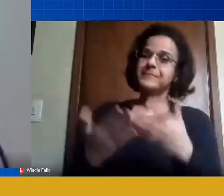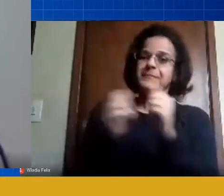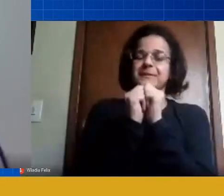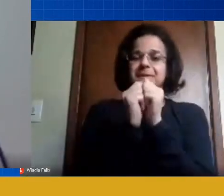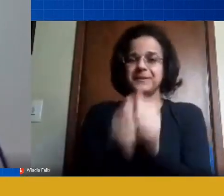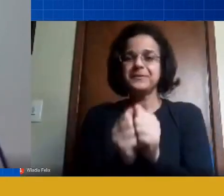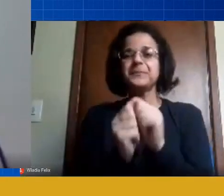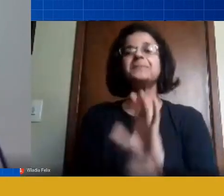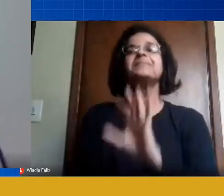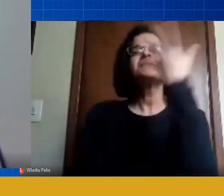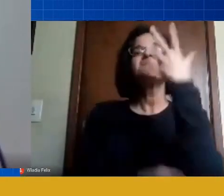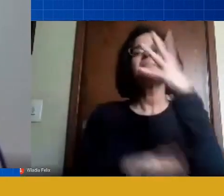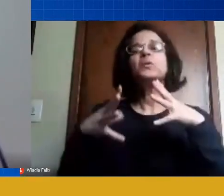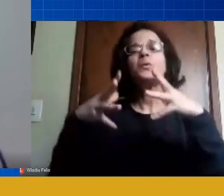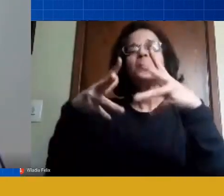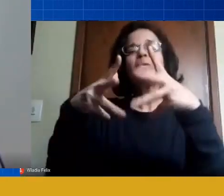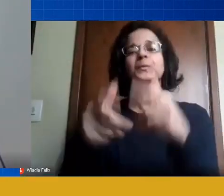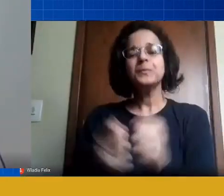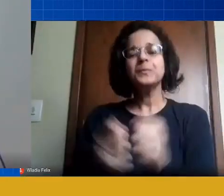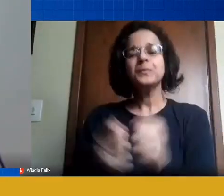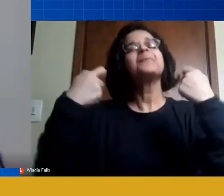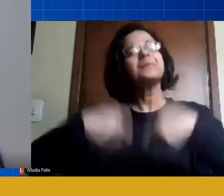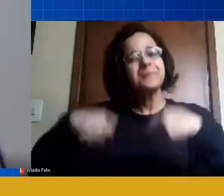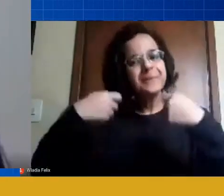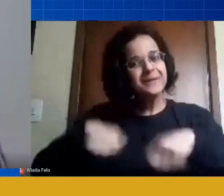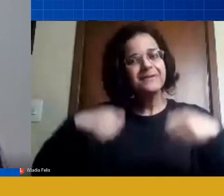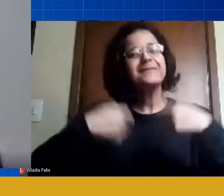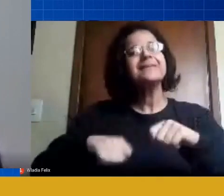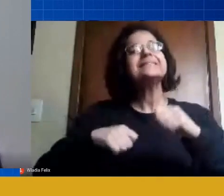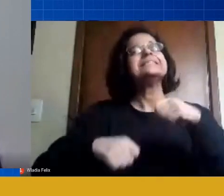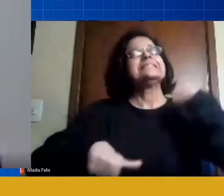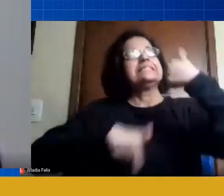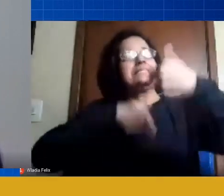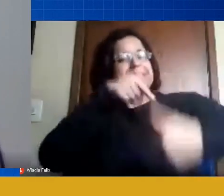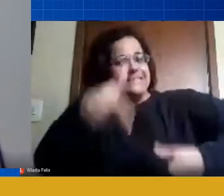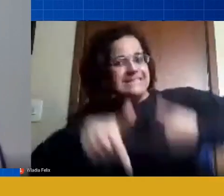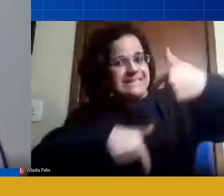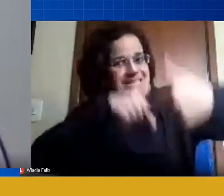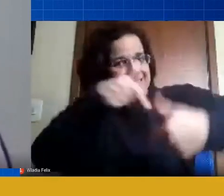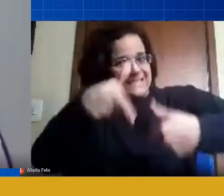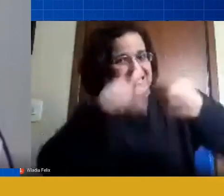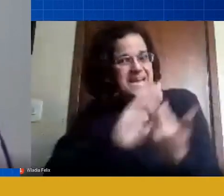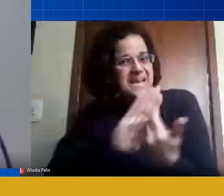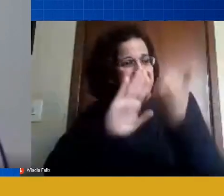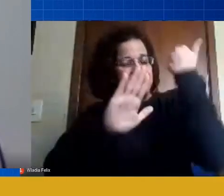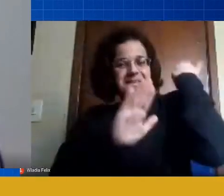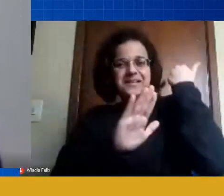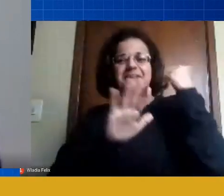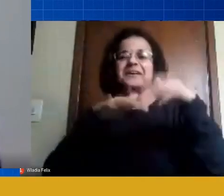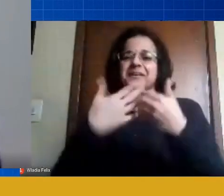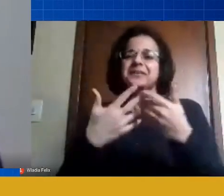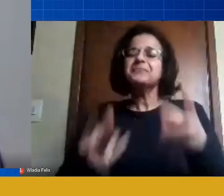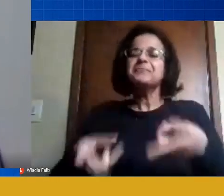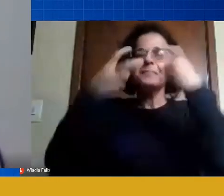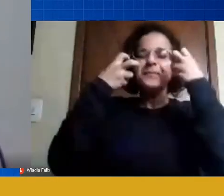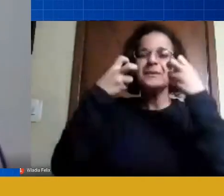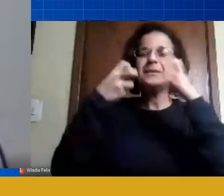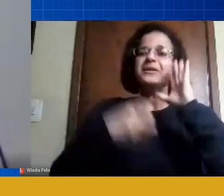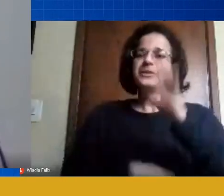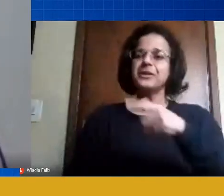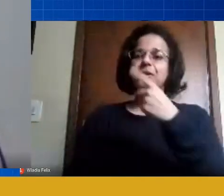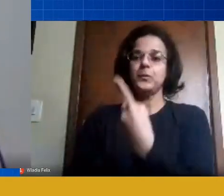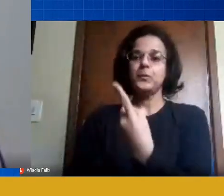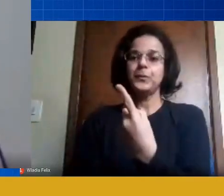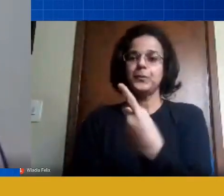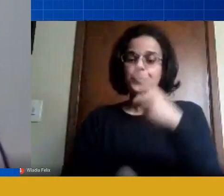para acontecer tudo isso aqui, né, professor Vicente, tem que ter muito trabalho nos bastidores, só para vocês terem uma noção, nós estamos desde a 1h20